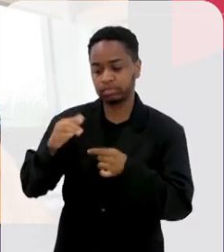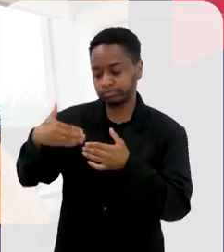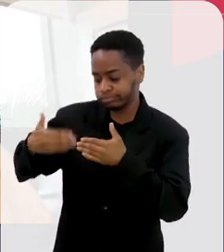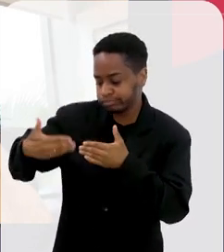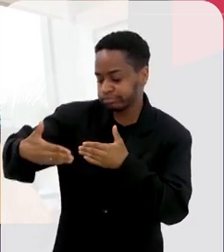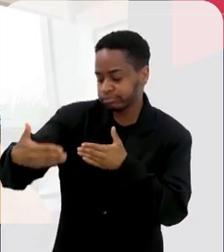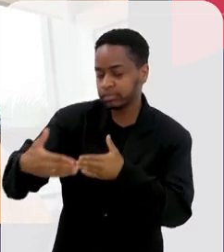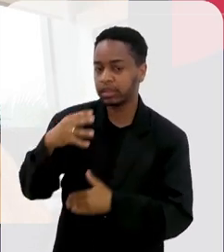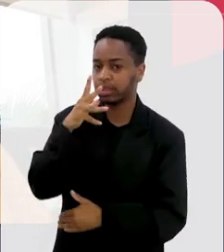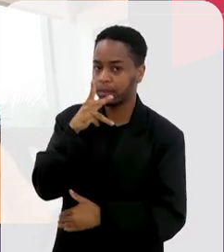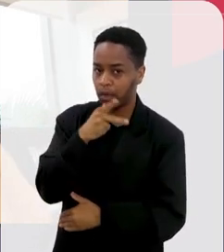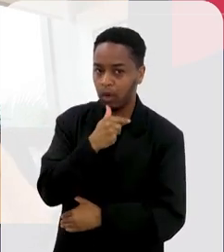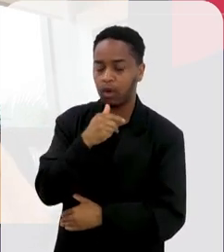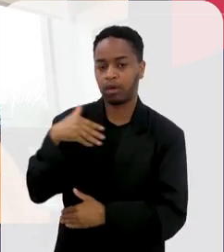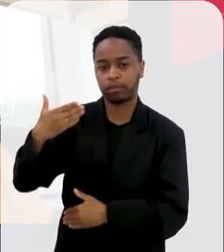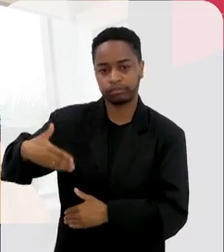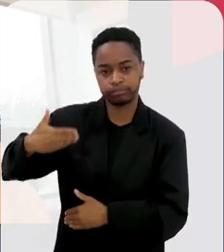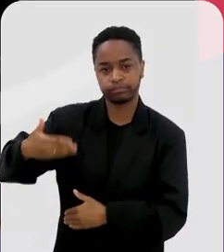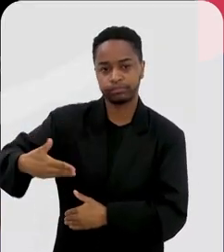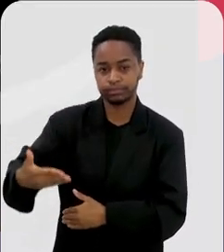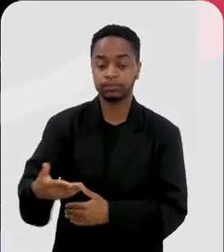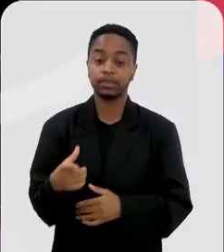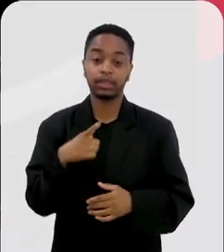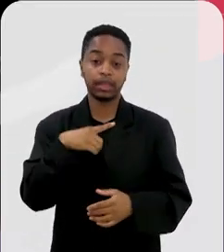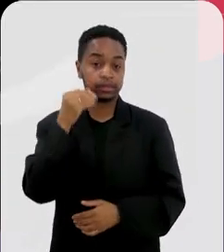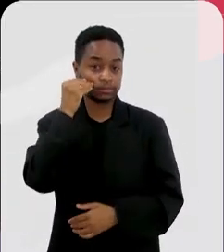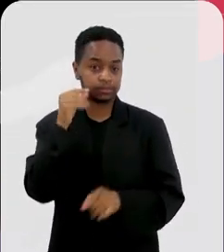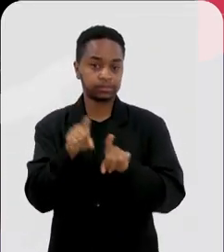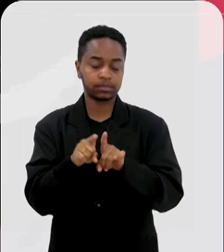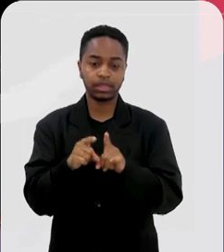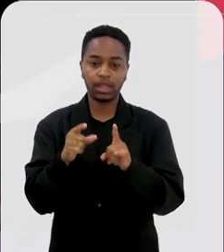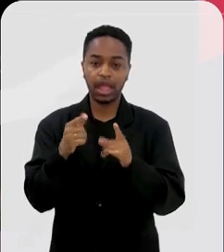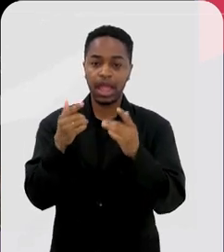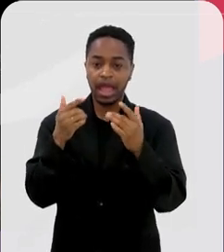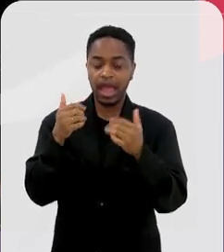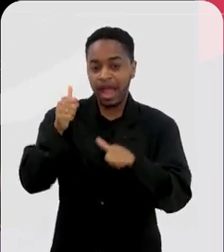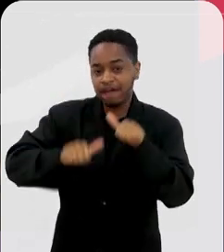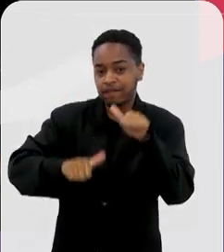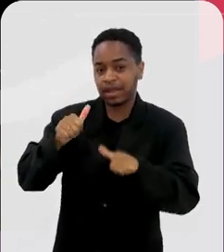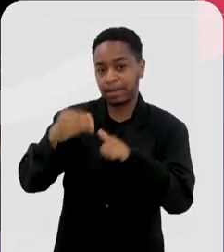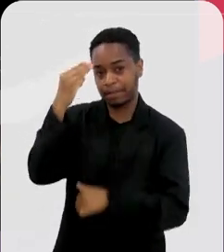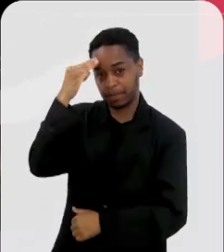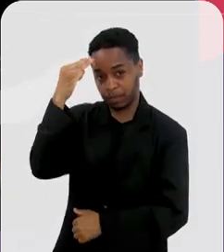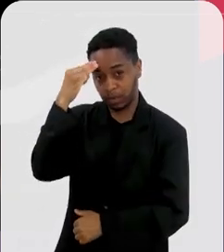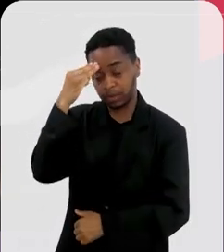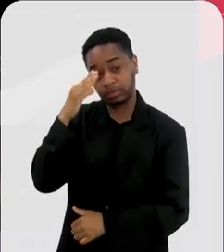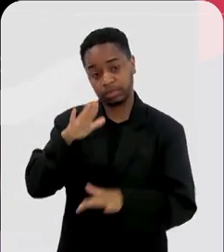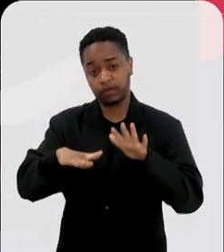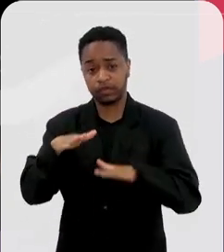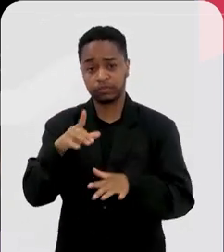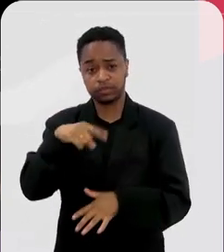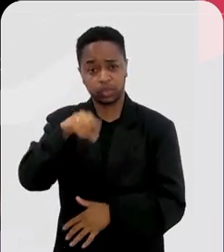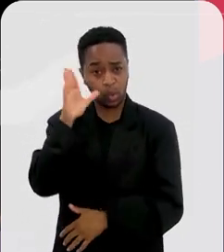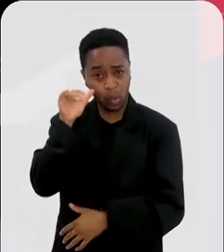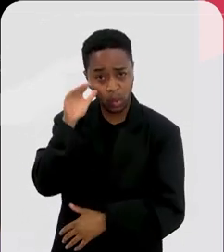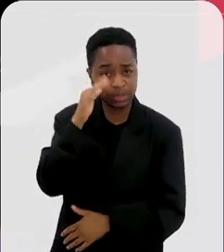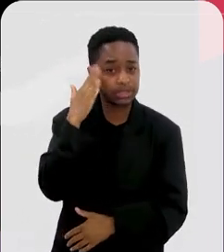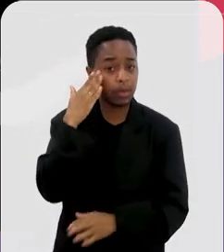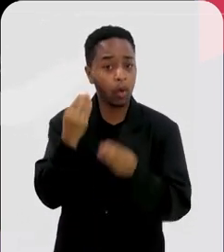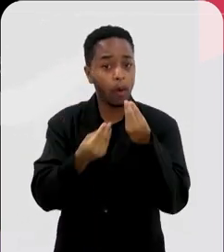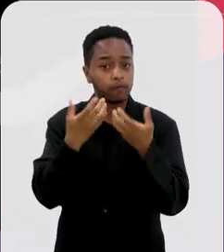exposição do cérebro dele à proteína. Os testes que a gente faz para avaliar a memória, isso pode ser uma certa curiosidade, né, do público em geral,